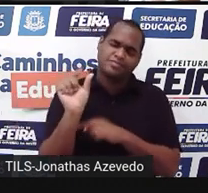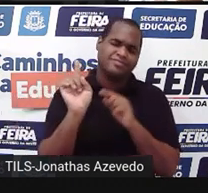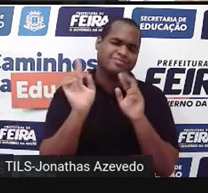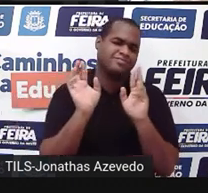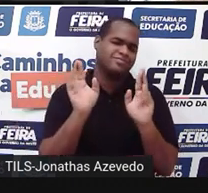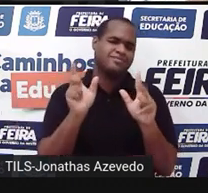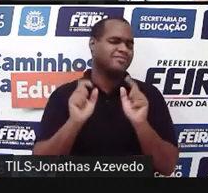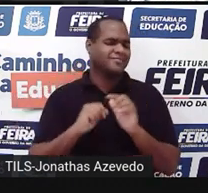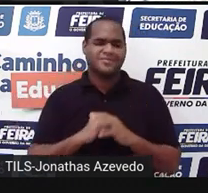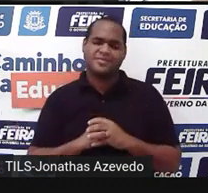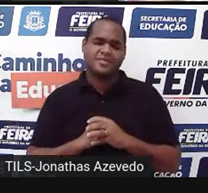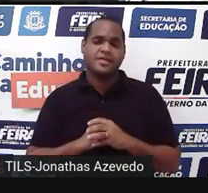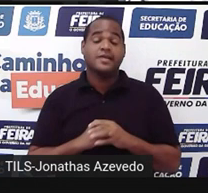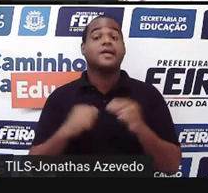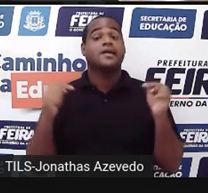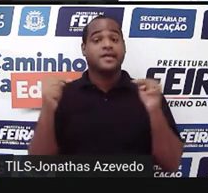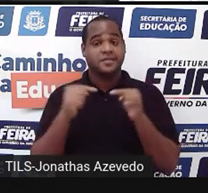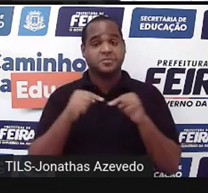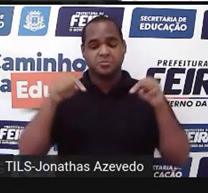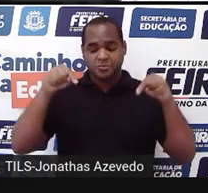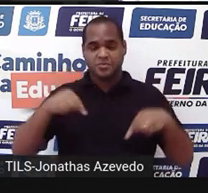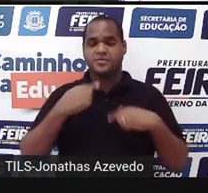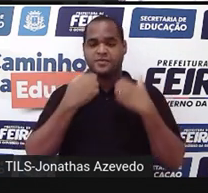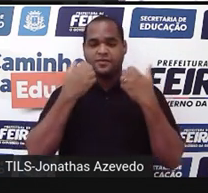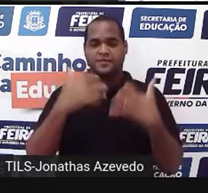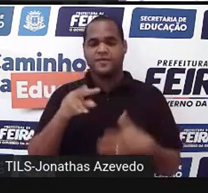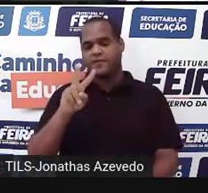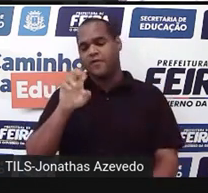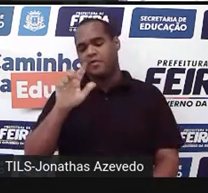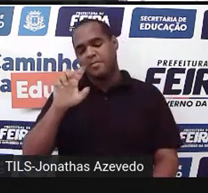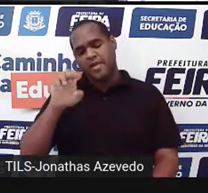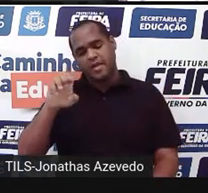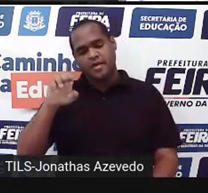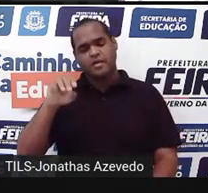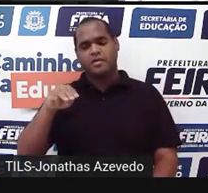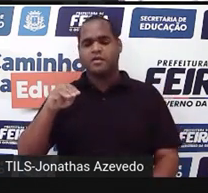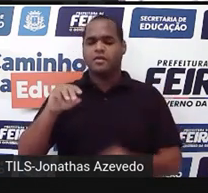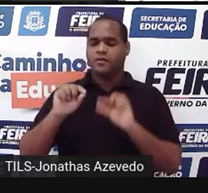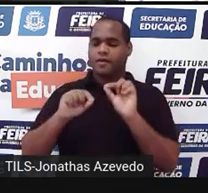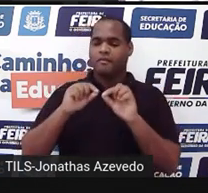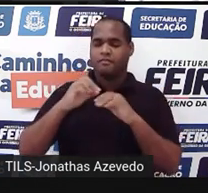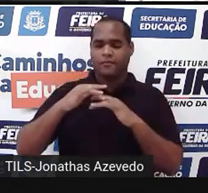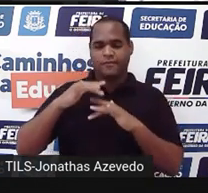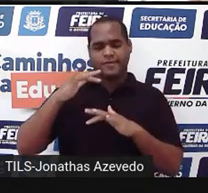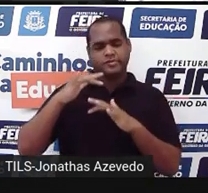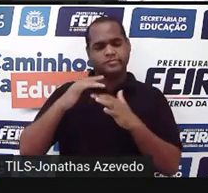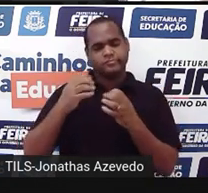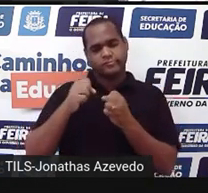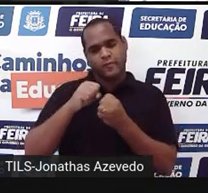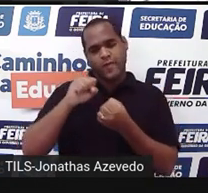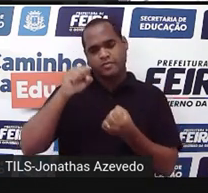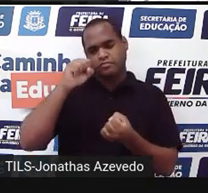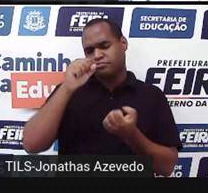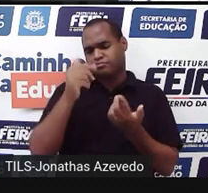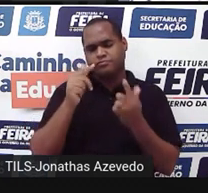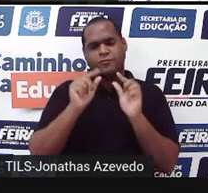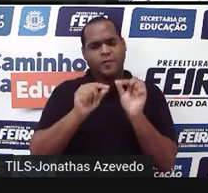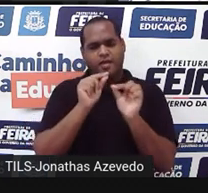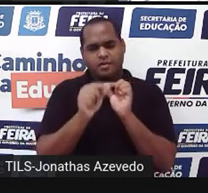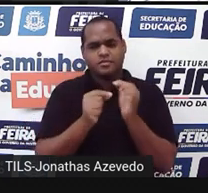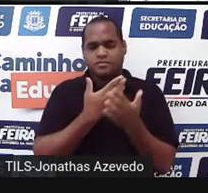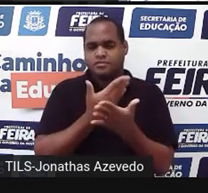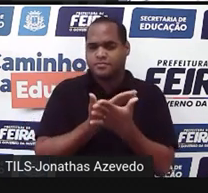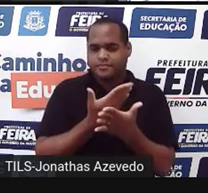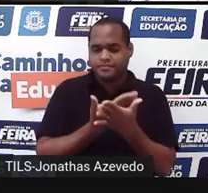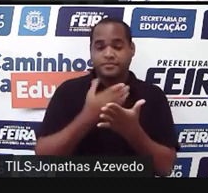Aqui a gente está falando de volume, medida, tá? Essa medida que é estudada, inclusive,